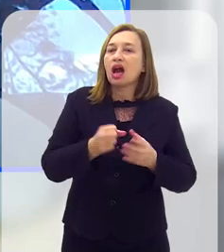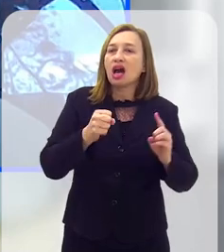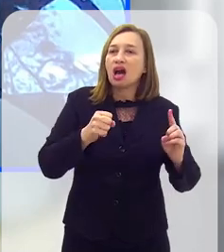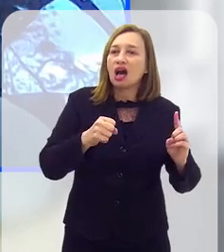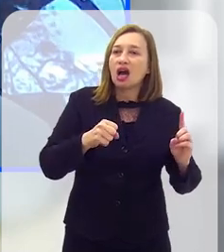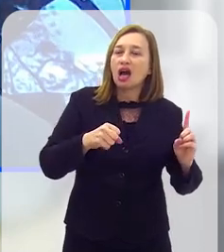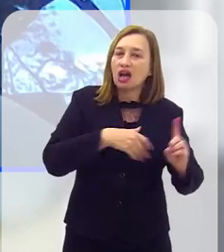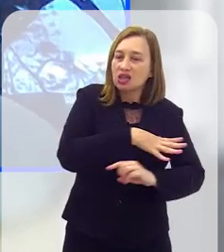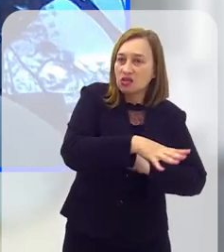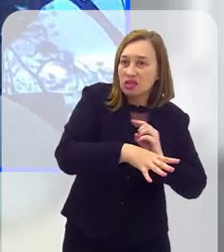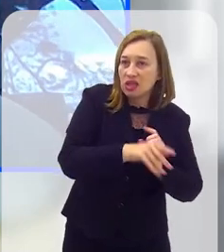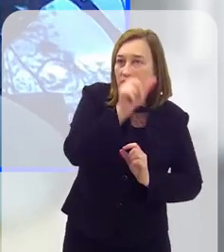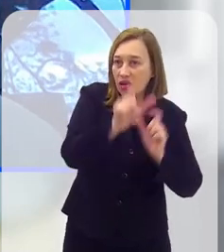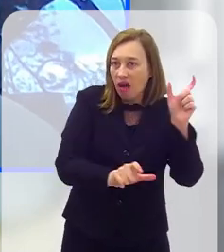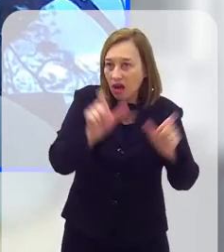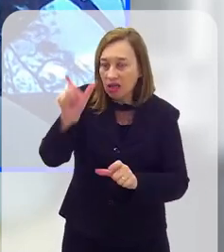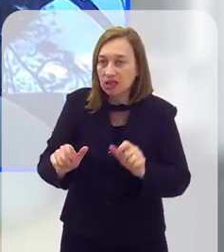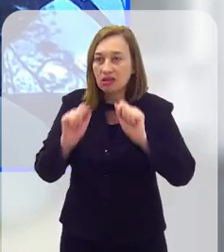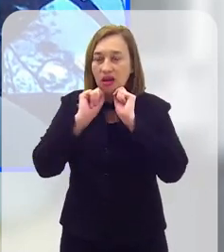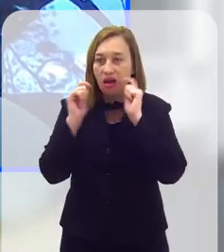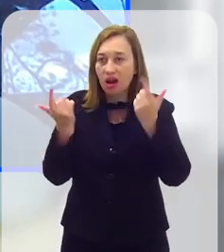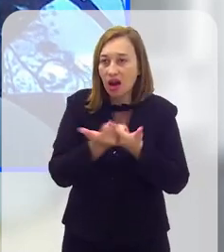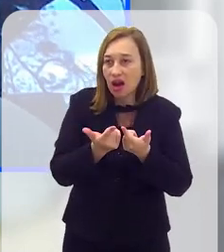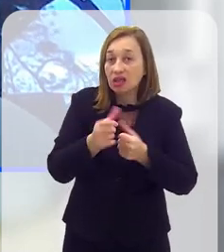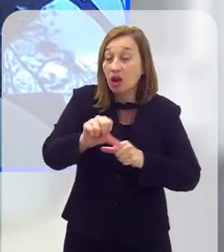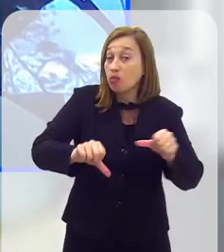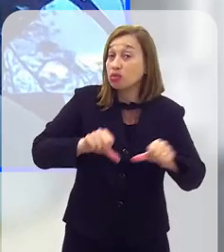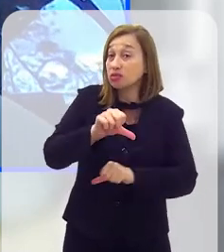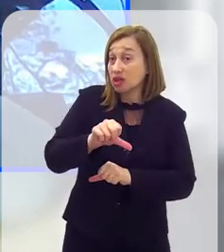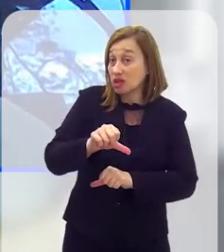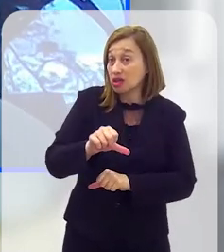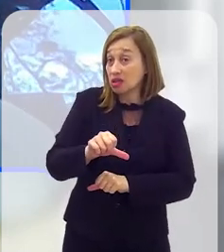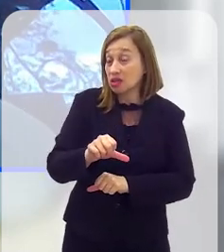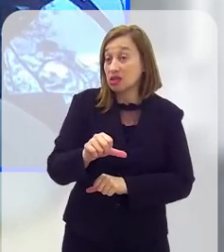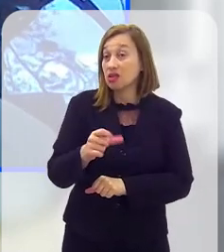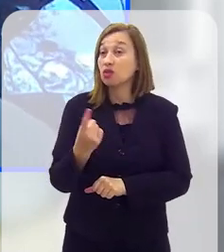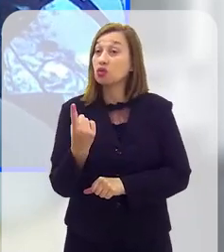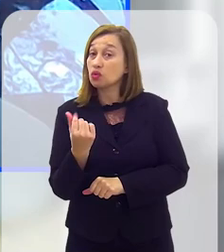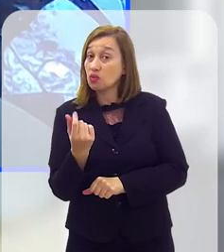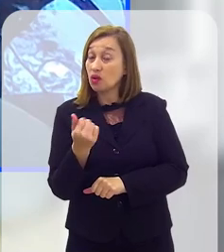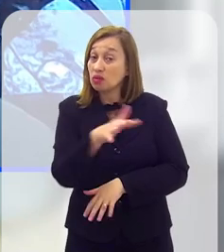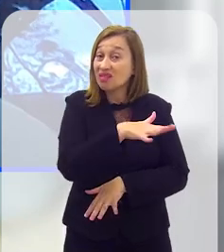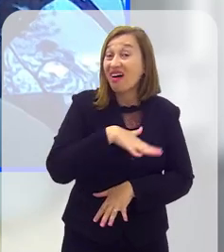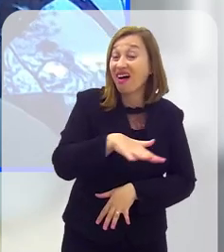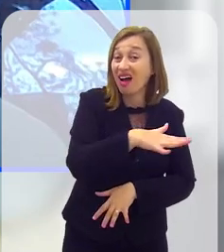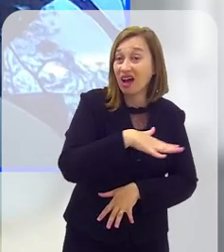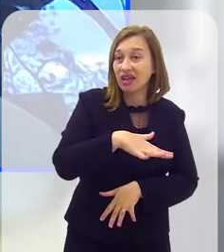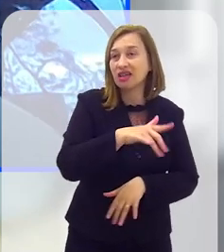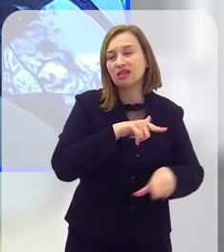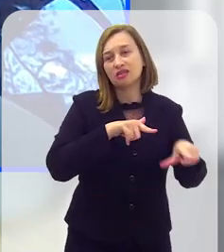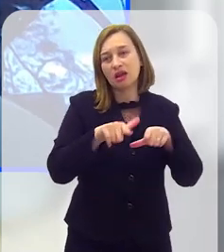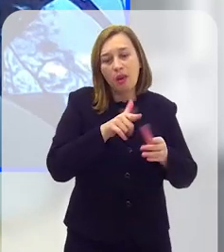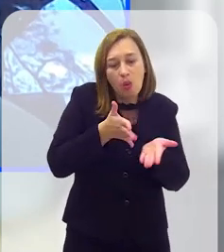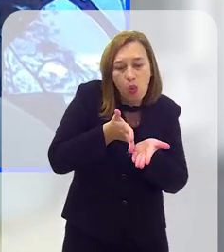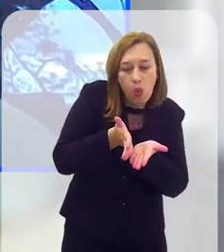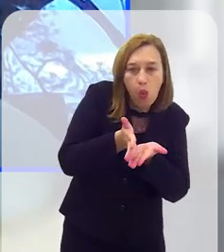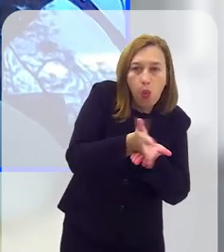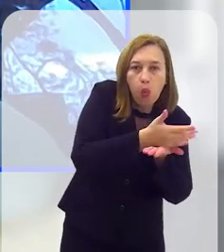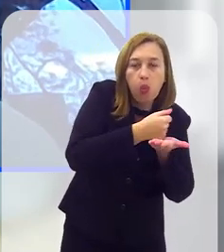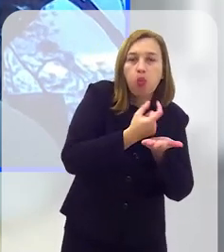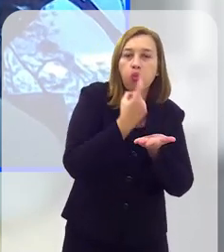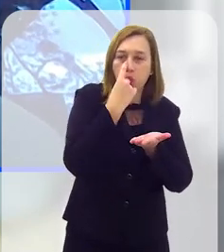entre a sociedade e o poder legislativo, a mudança do modelo tarifário no setor de serviço de